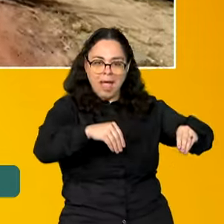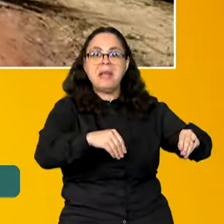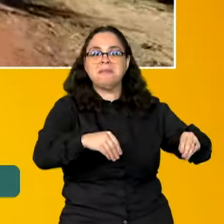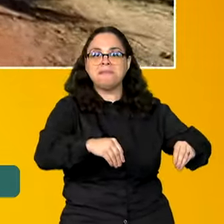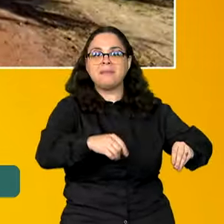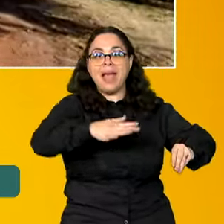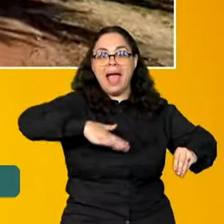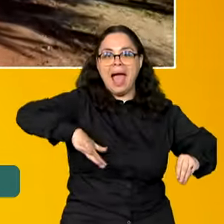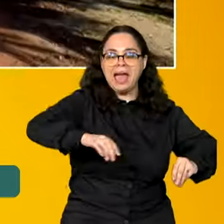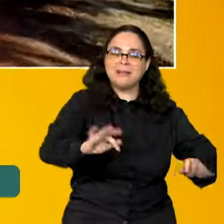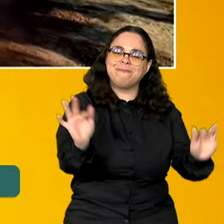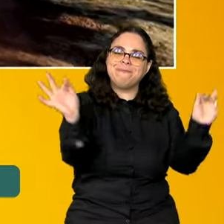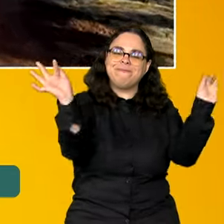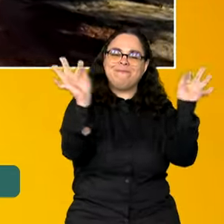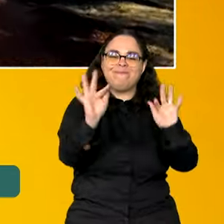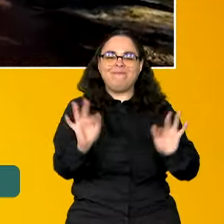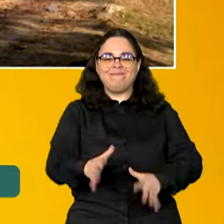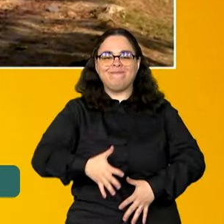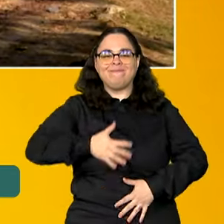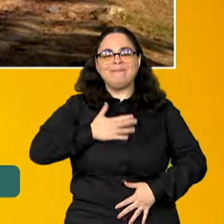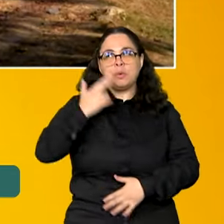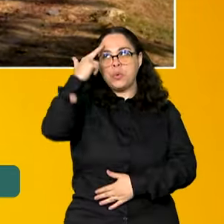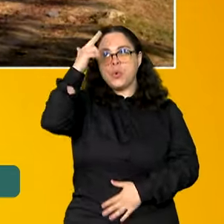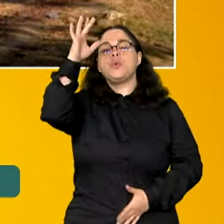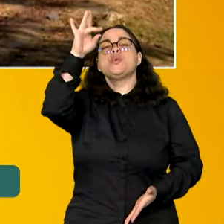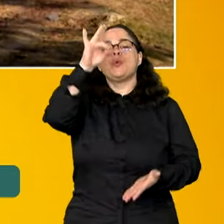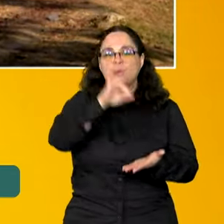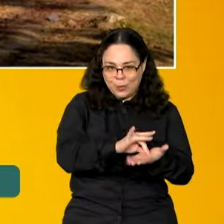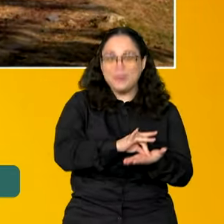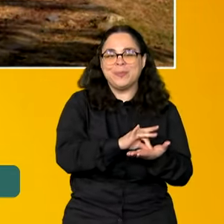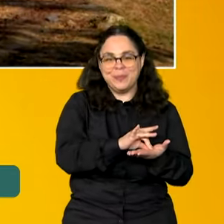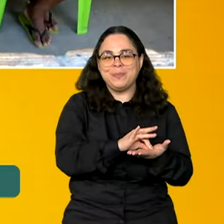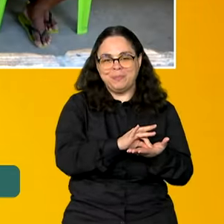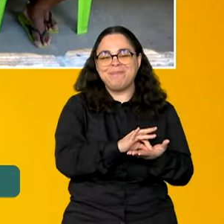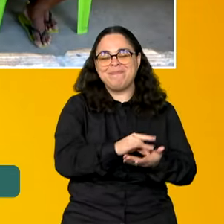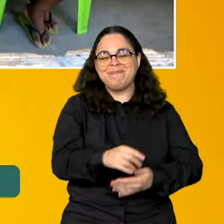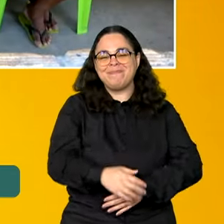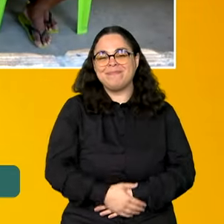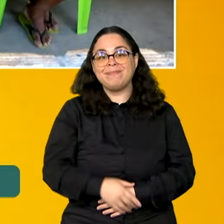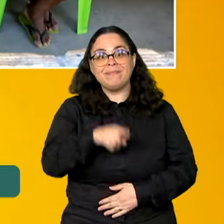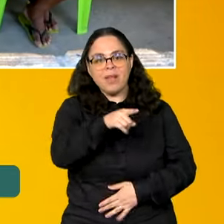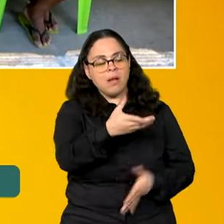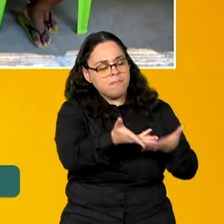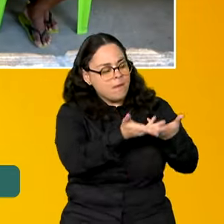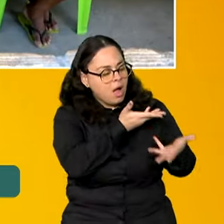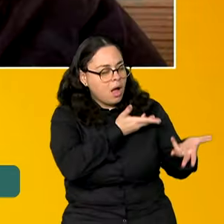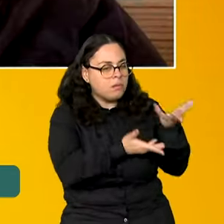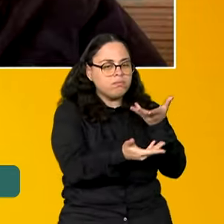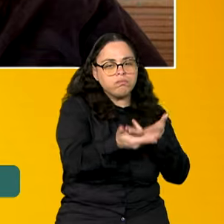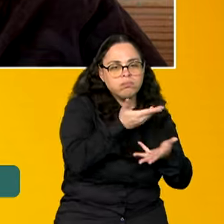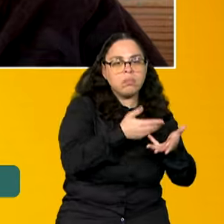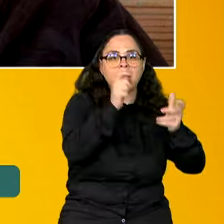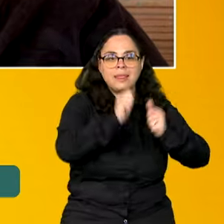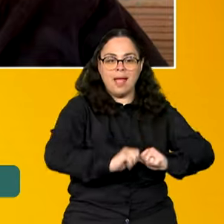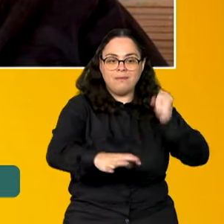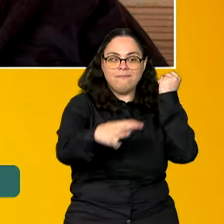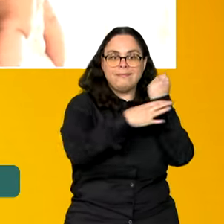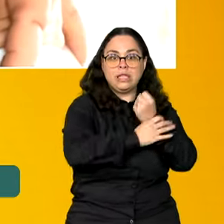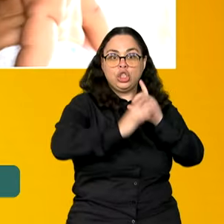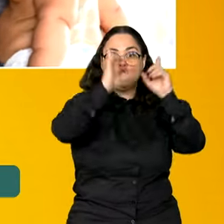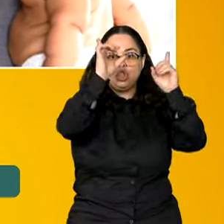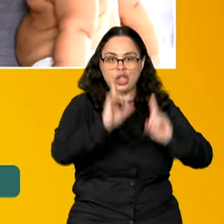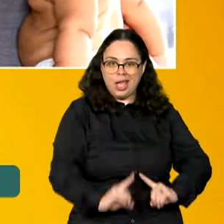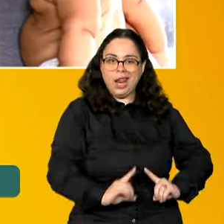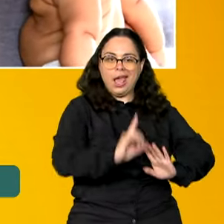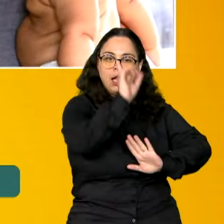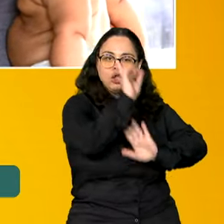clima lá é de felicidade, de realização de sonho, viu? Essa conciliação garante os direitos territoriais das